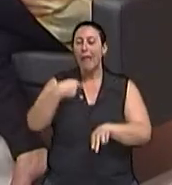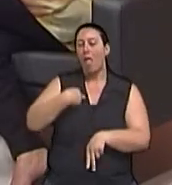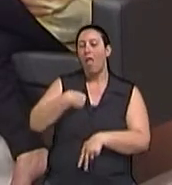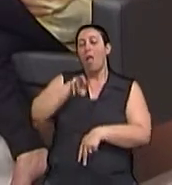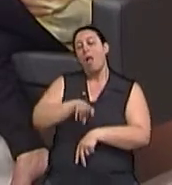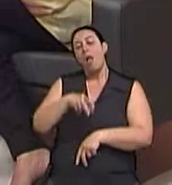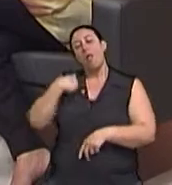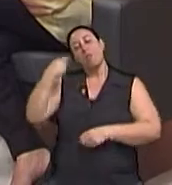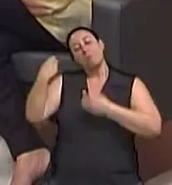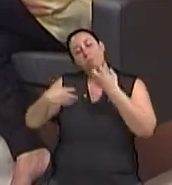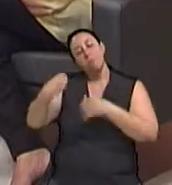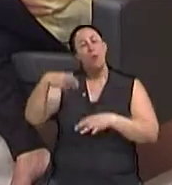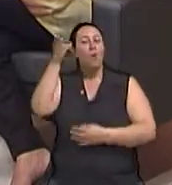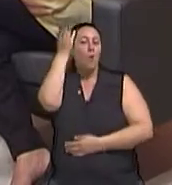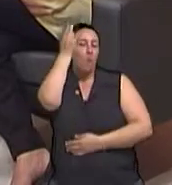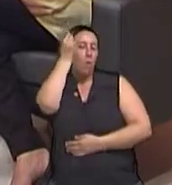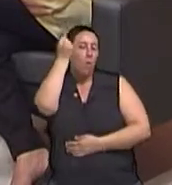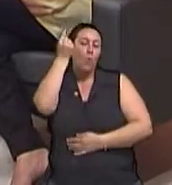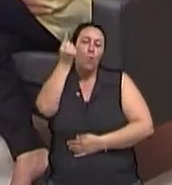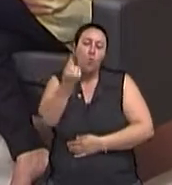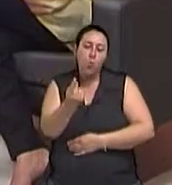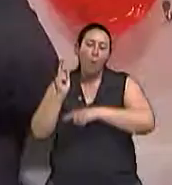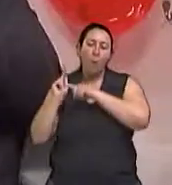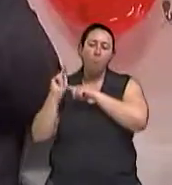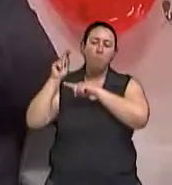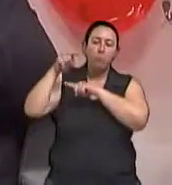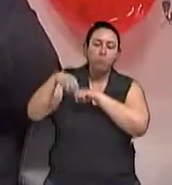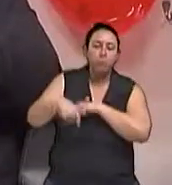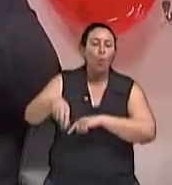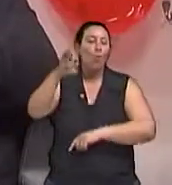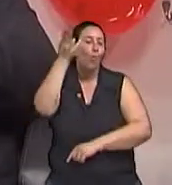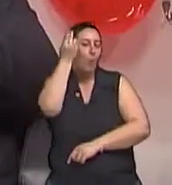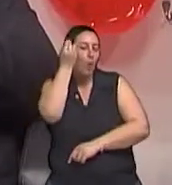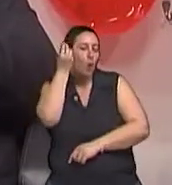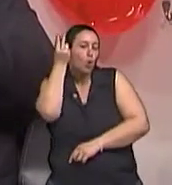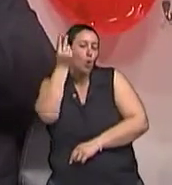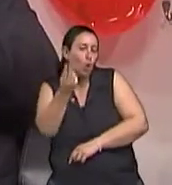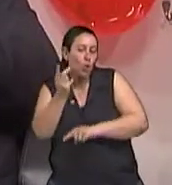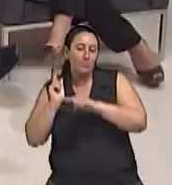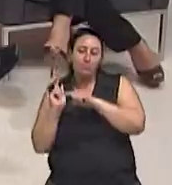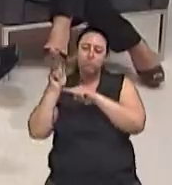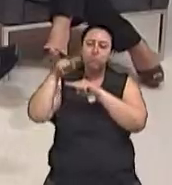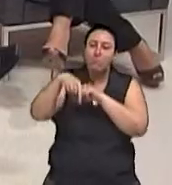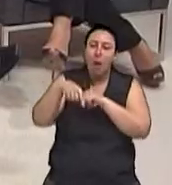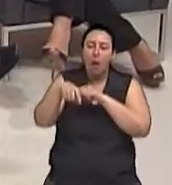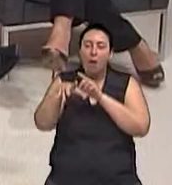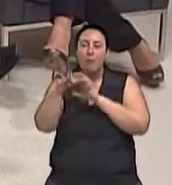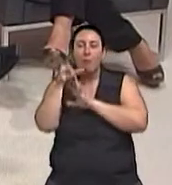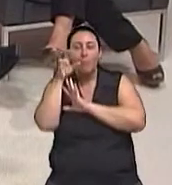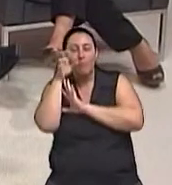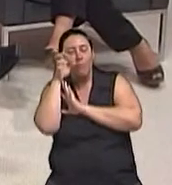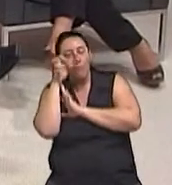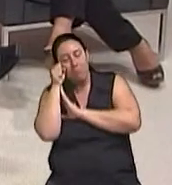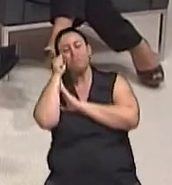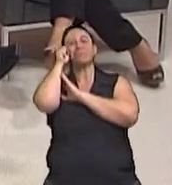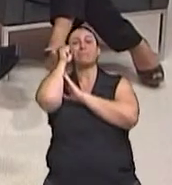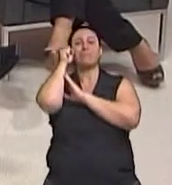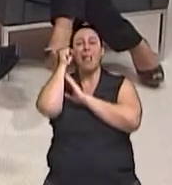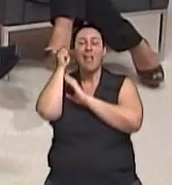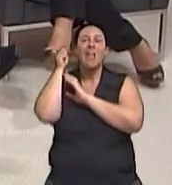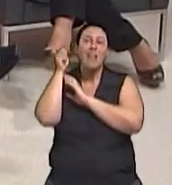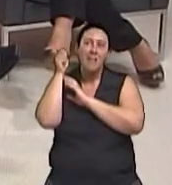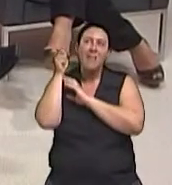aí vinha o segundo coelhinho, aí vinha o terceiro coelhinho, e aí dormiam. Uma certa rotina, um monótono. rotina na história e eles dormiam.